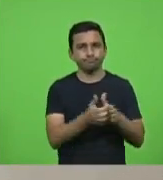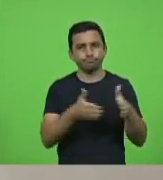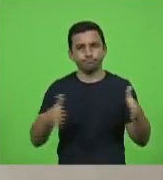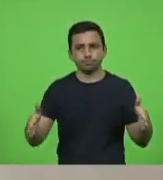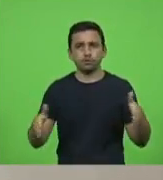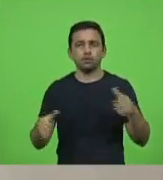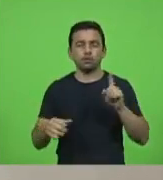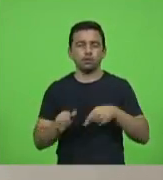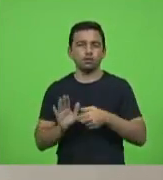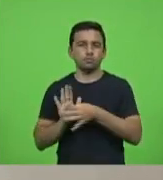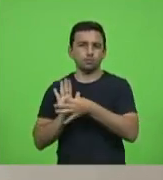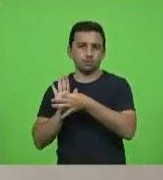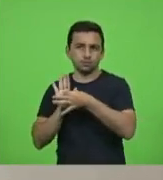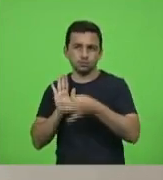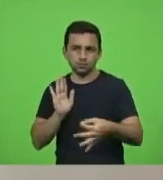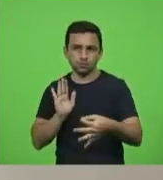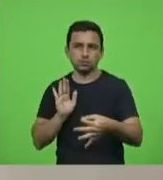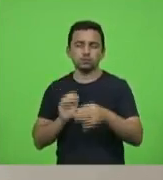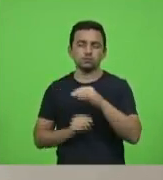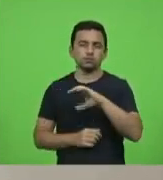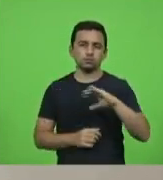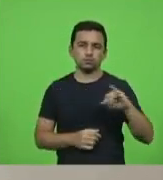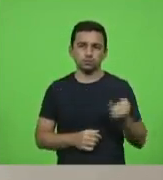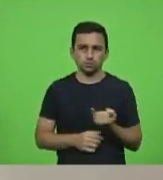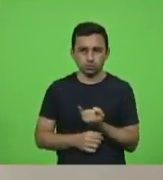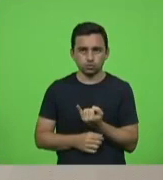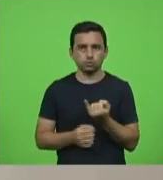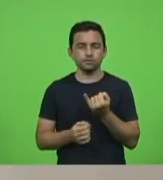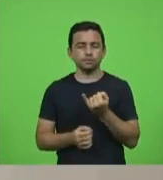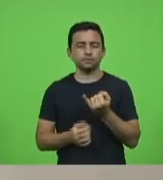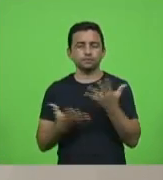constituição justiça pela admissibilidade